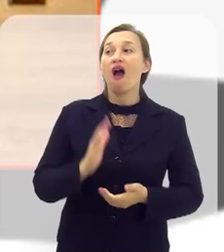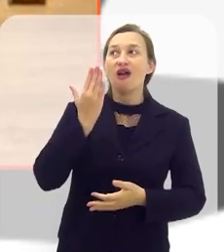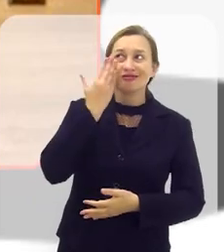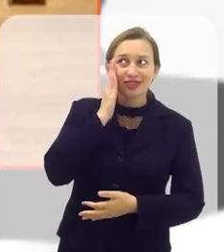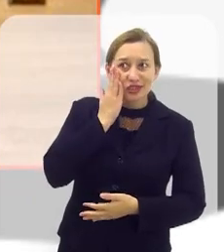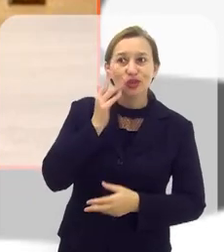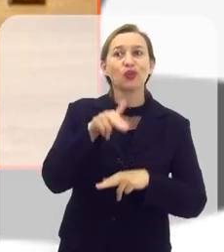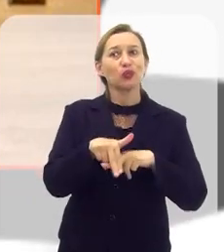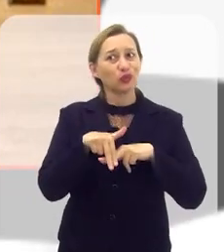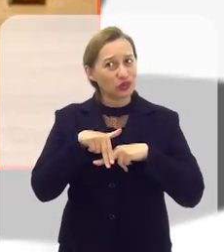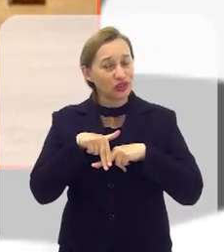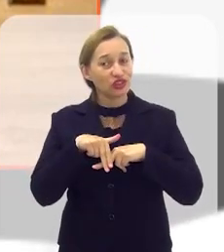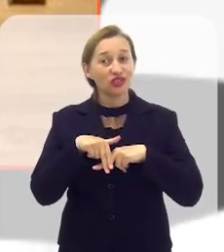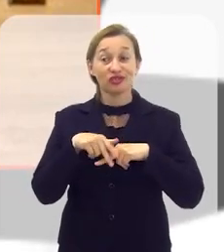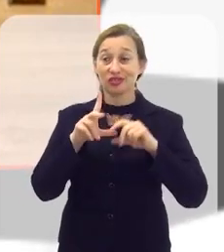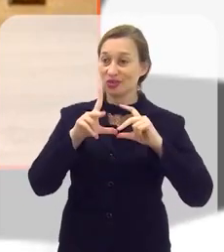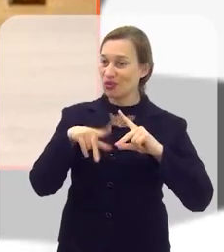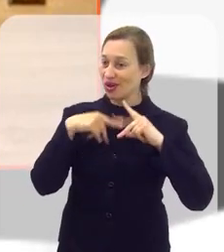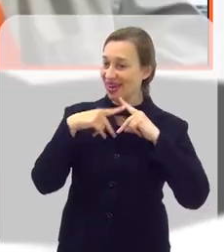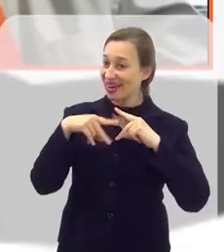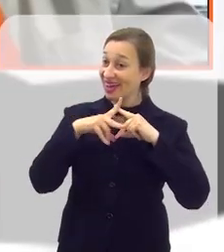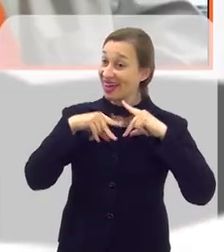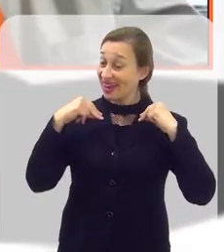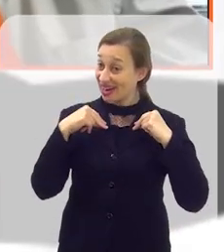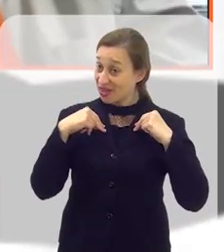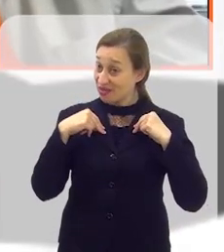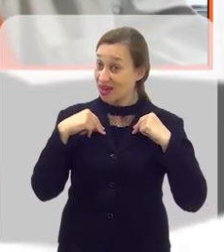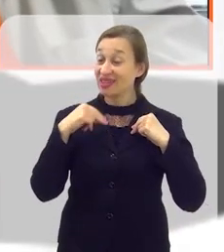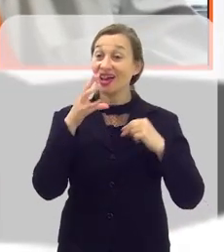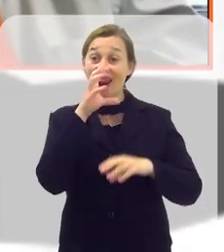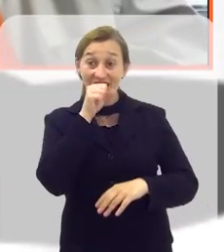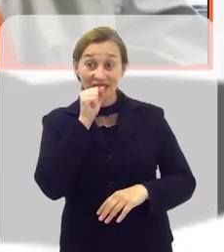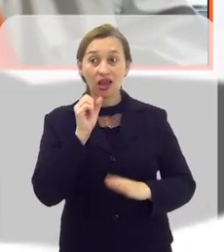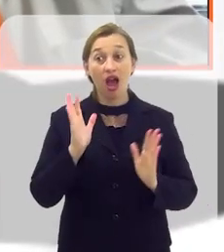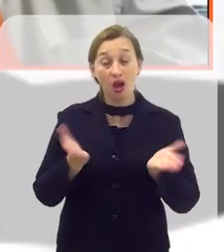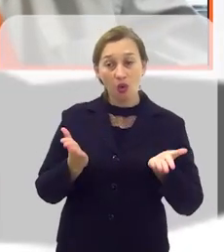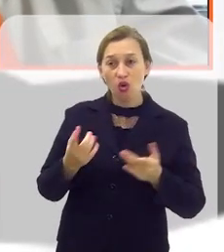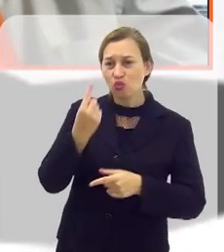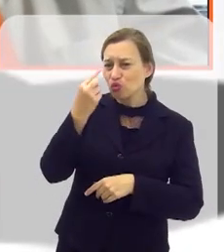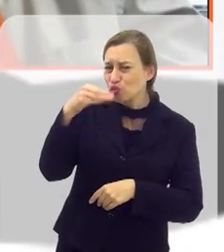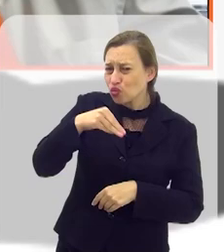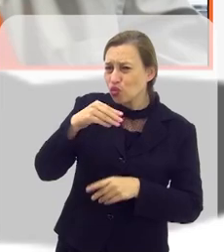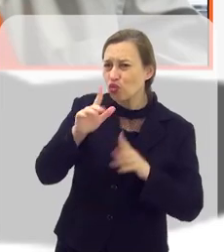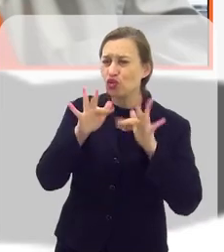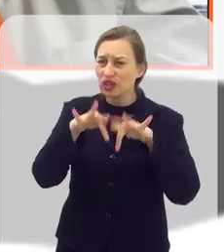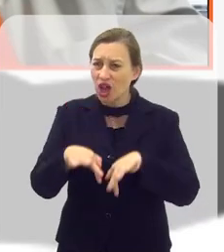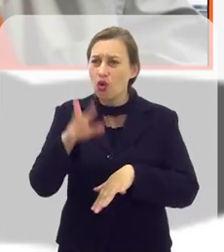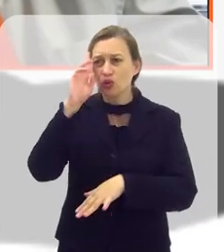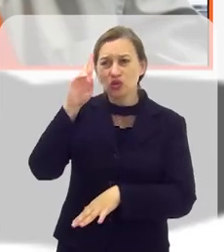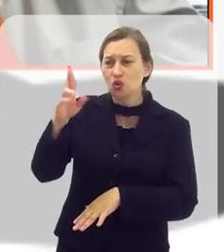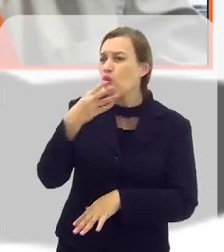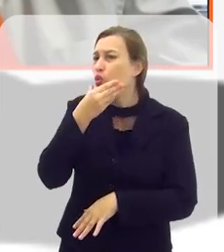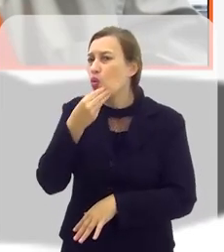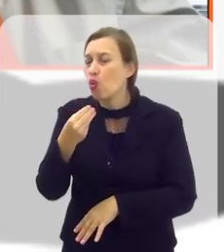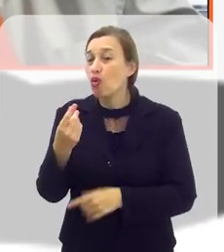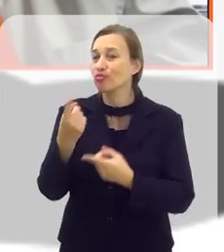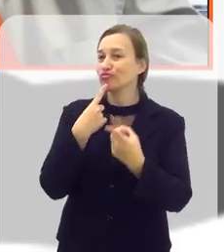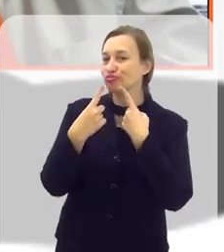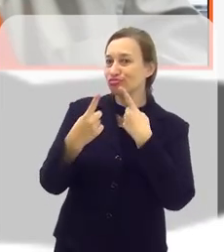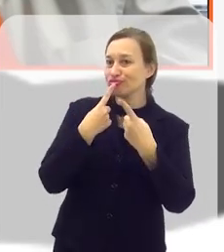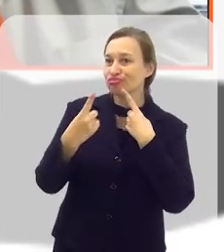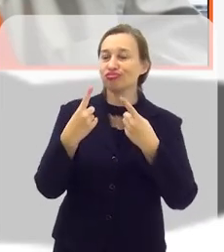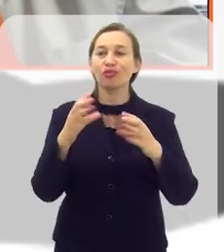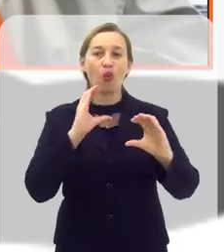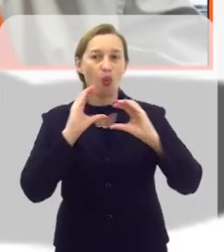Agora eu entendi o motivo da sua bela gravata laranja. Deputado, nós estamos agora no minuto final. O senhor que é um homem do